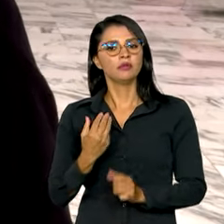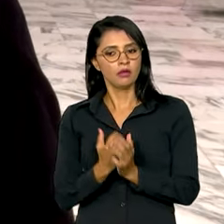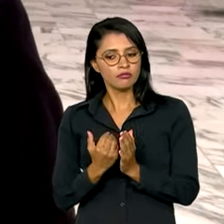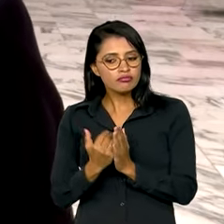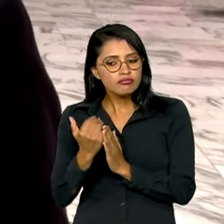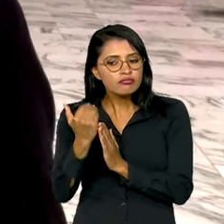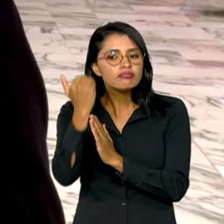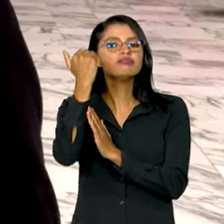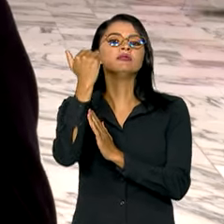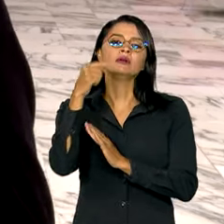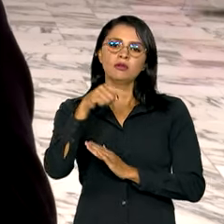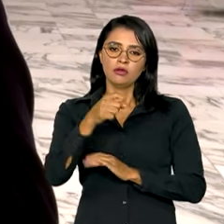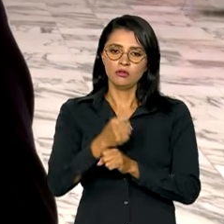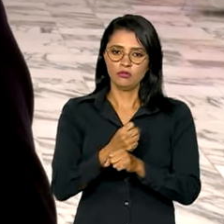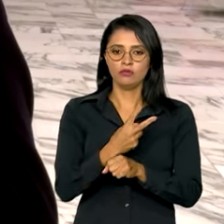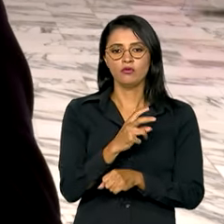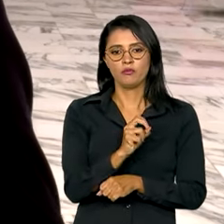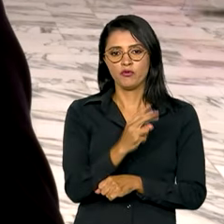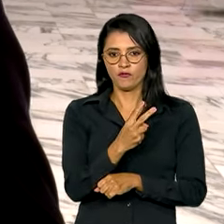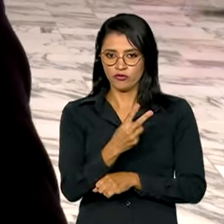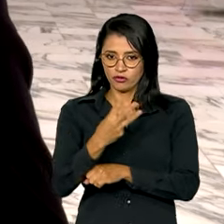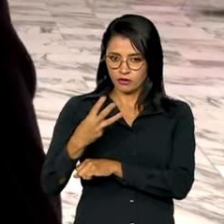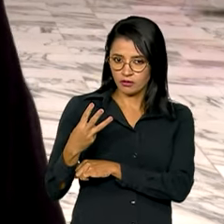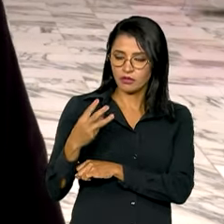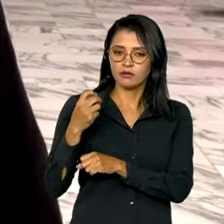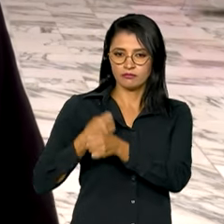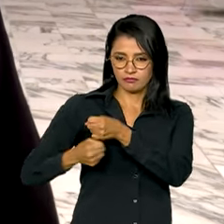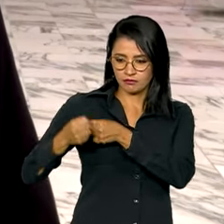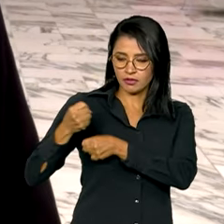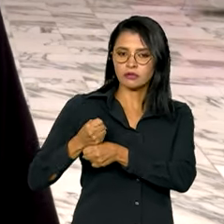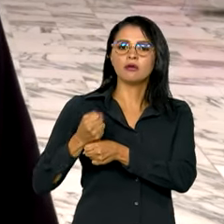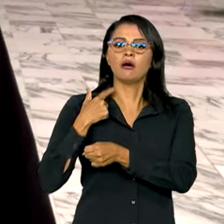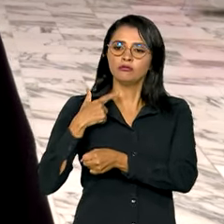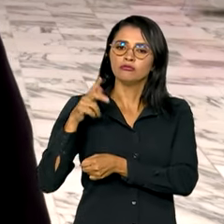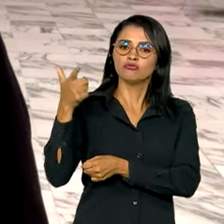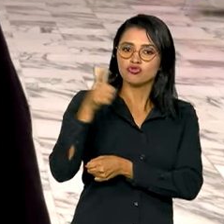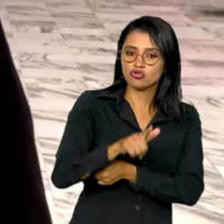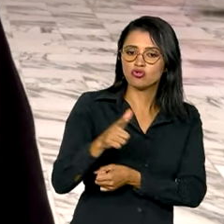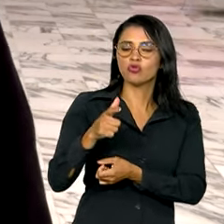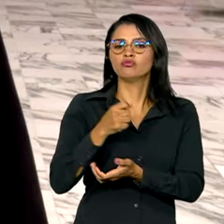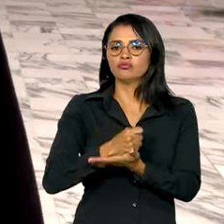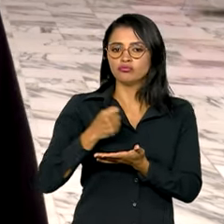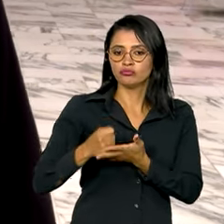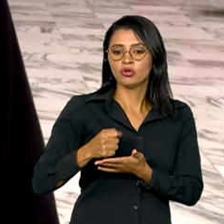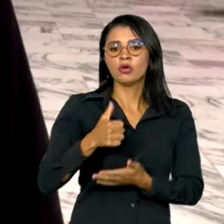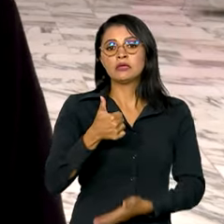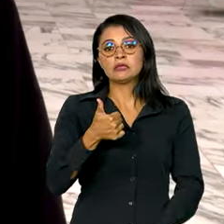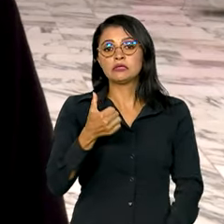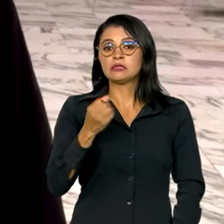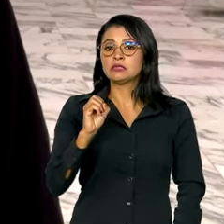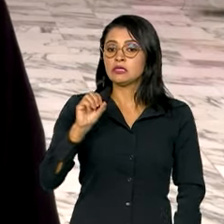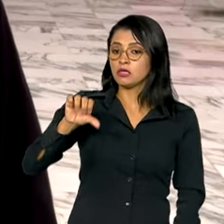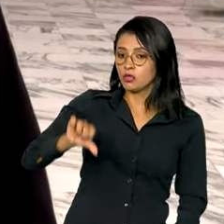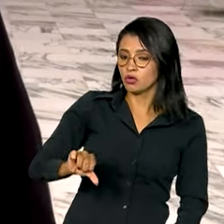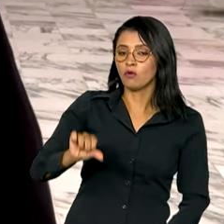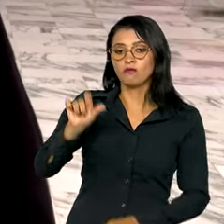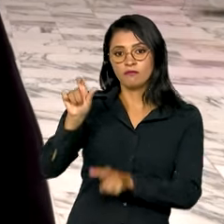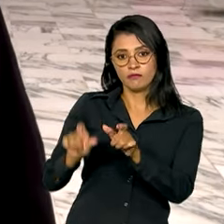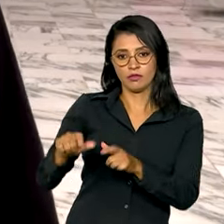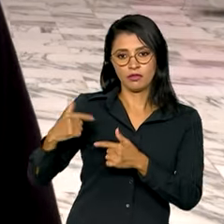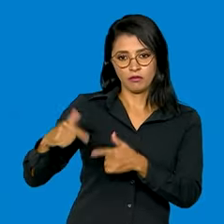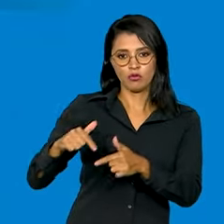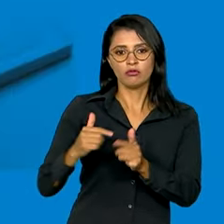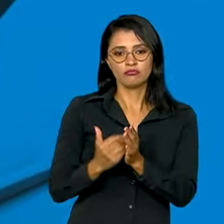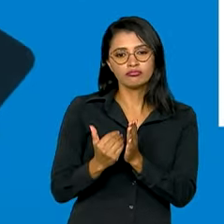gradativamente, em 2023, ano passado, gente recontratou 109 colaboradores. Então, tem um crescimento